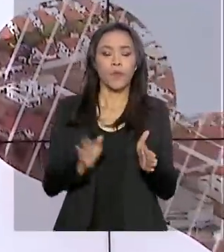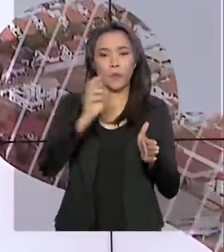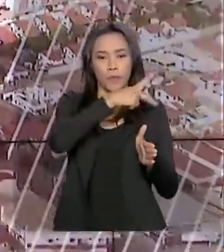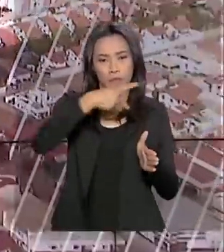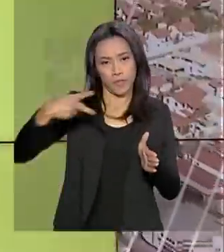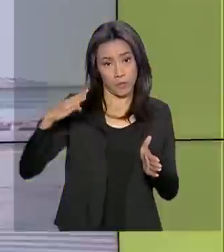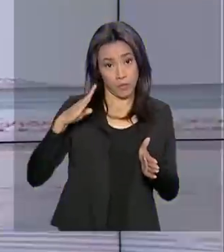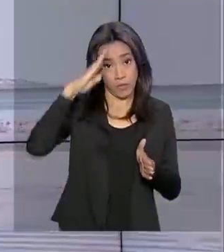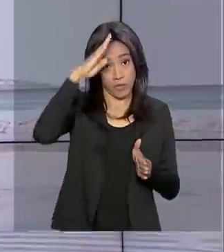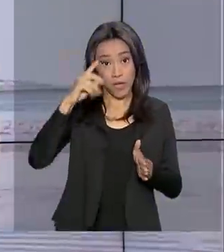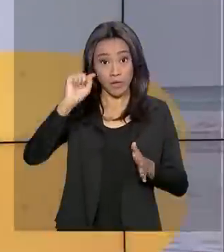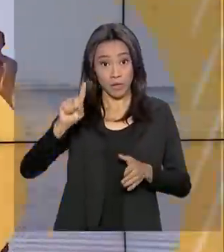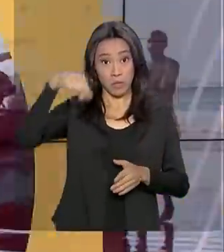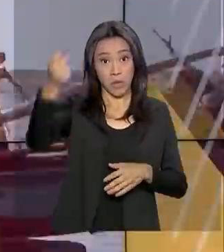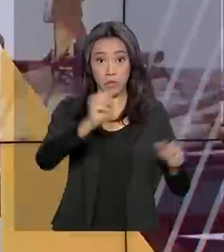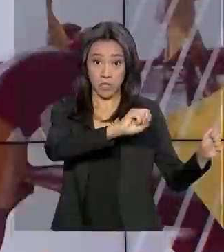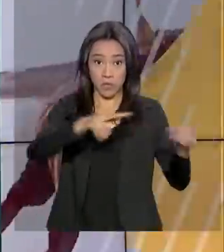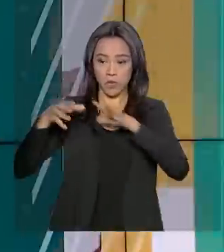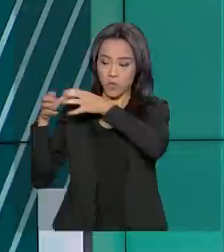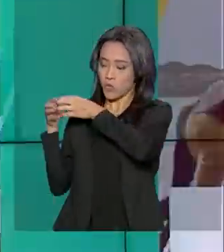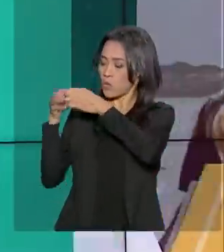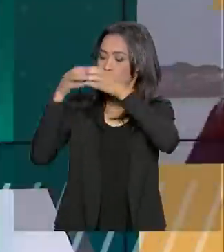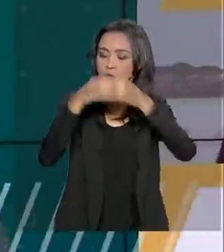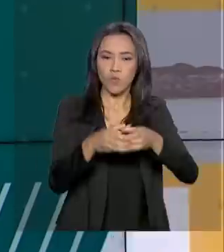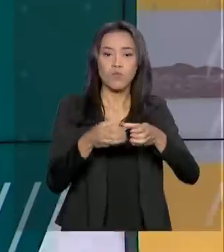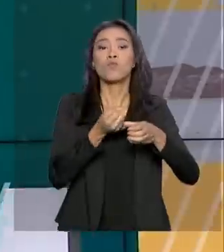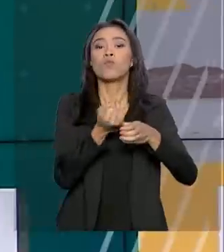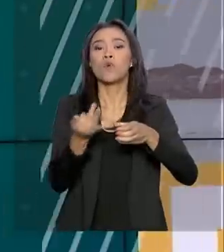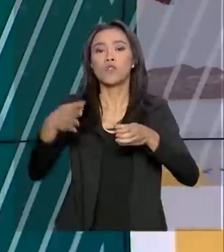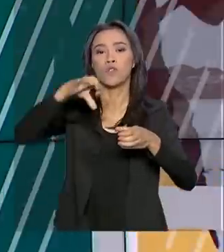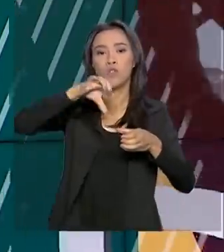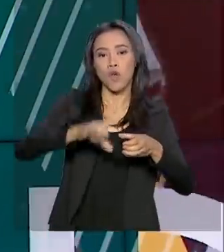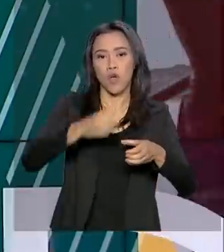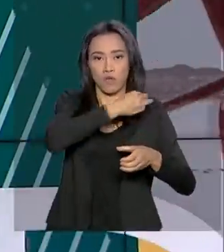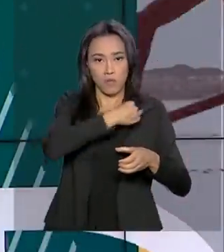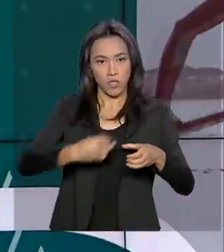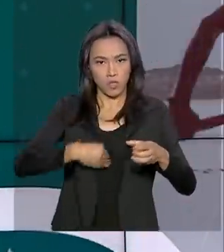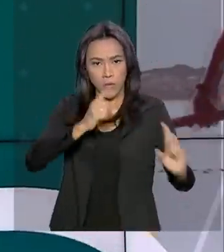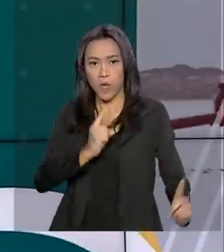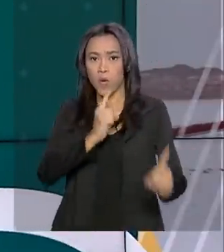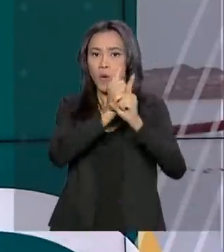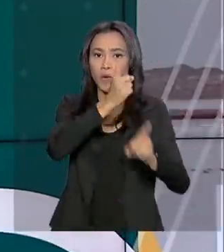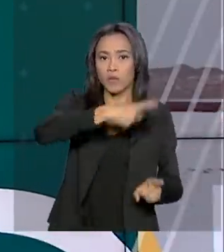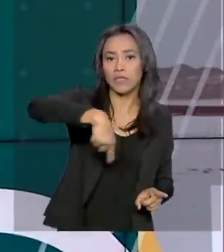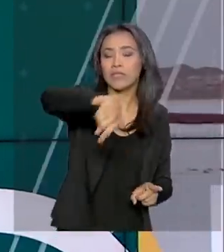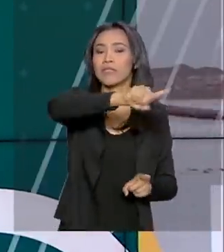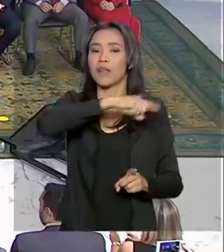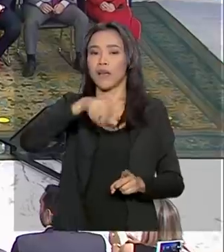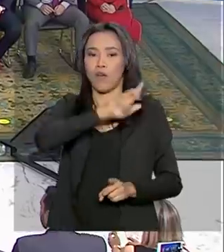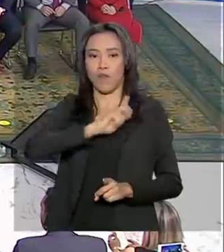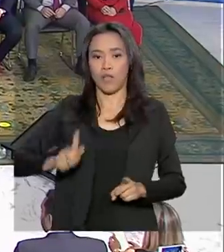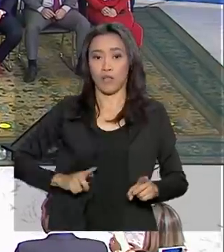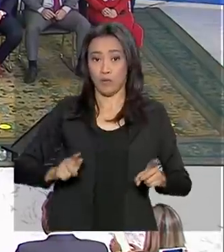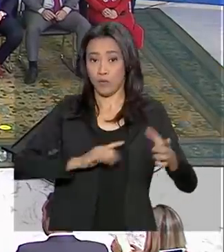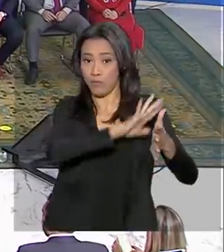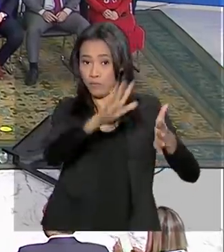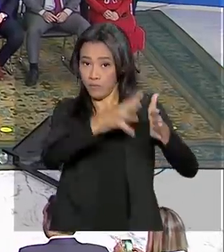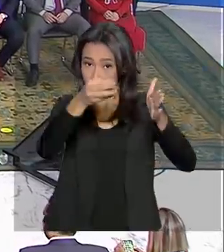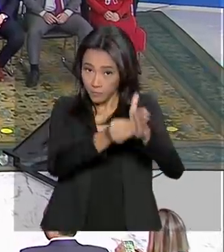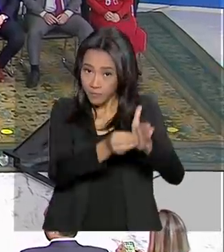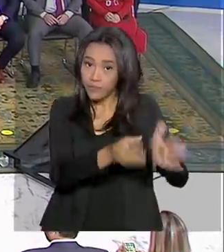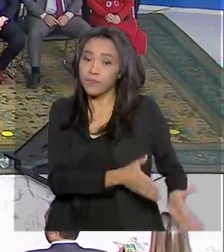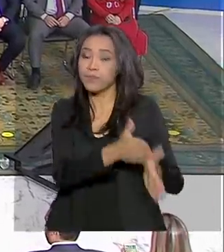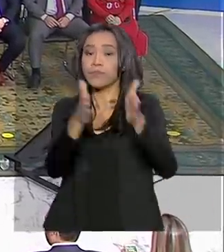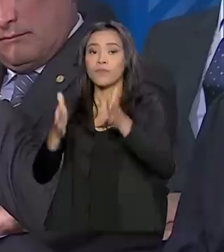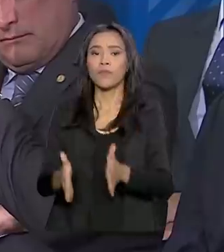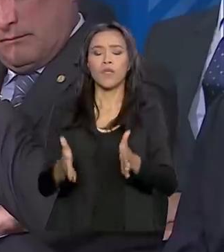Bolsonaro envia na próxima semana a comitiva com nove ministros para encontros com governadores da região amazônica. Governo lança projeto